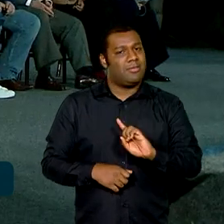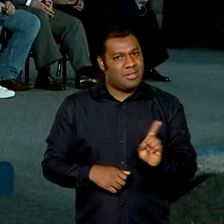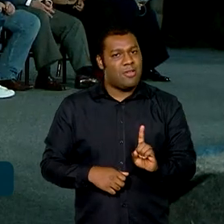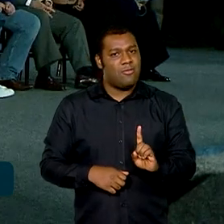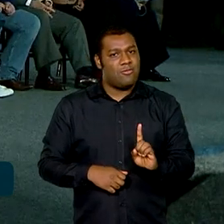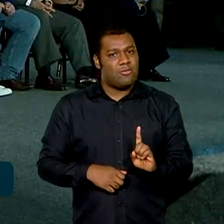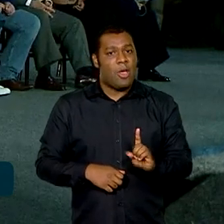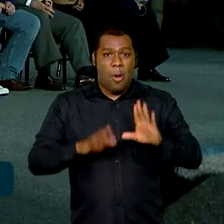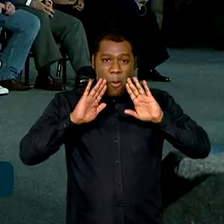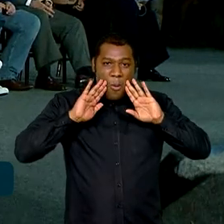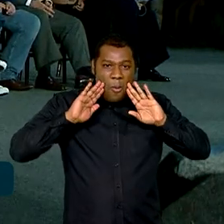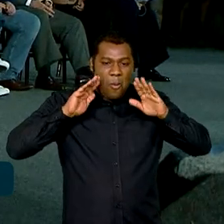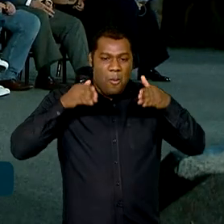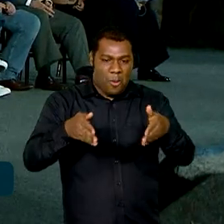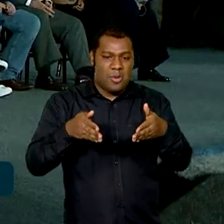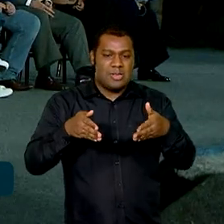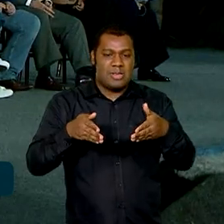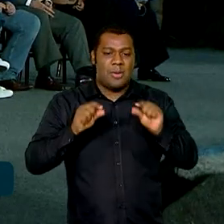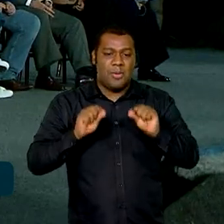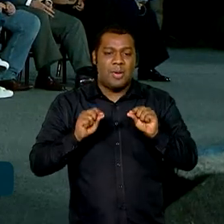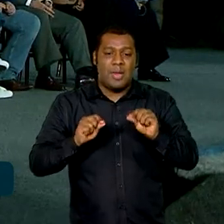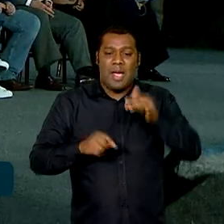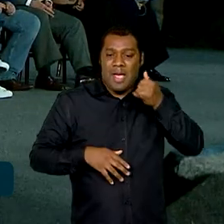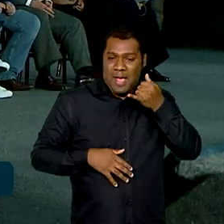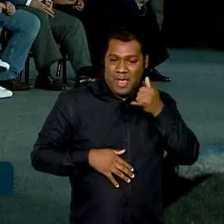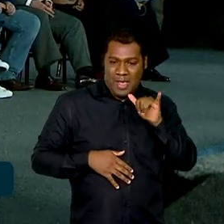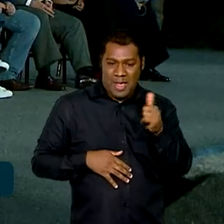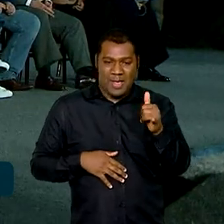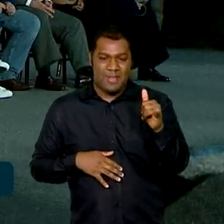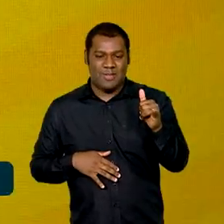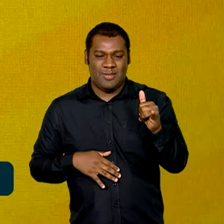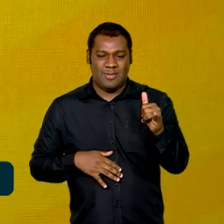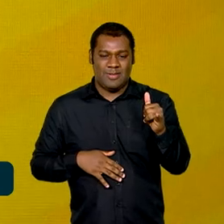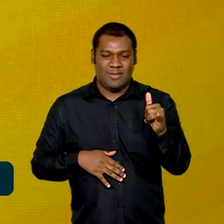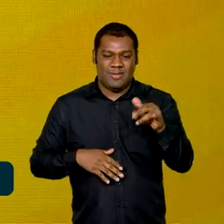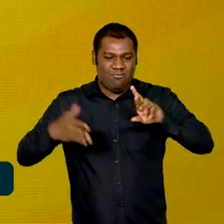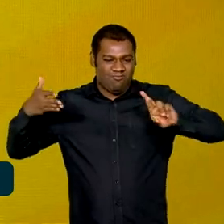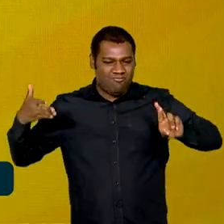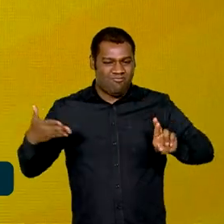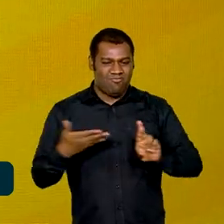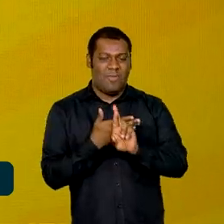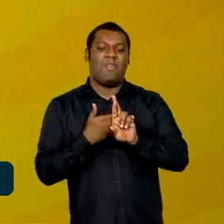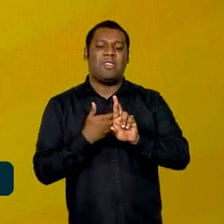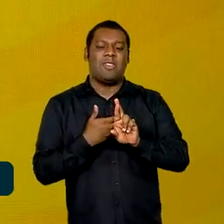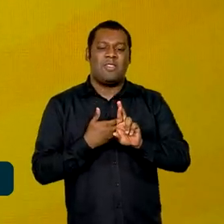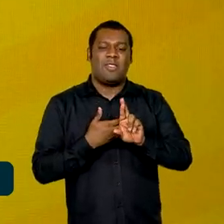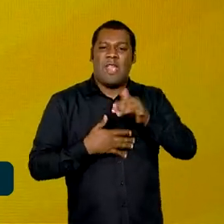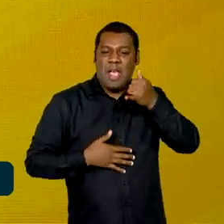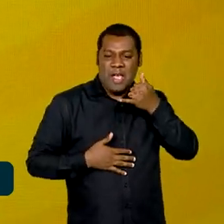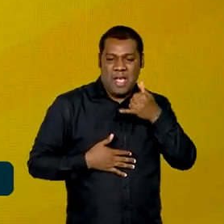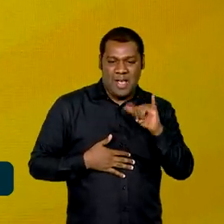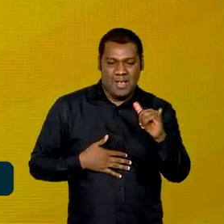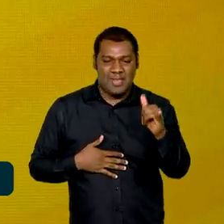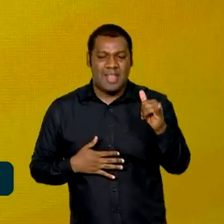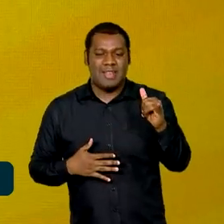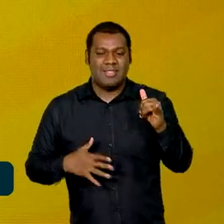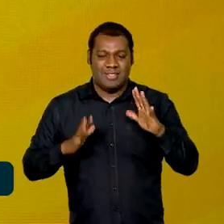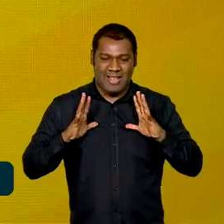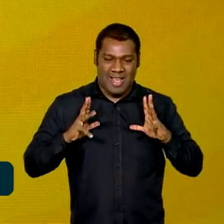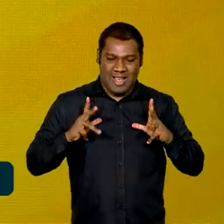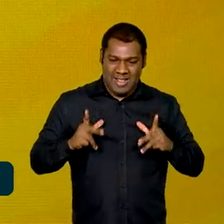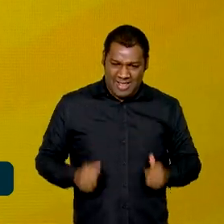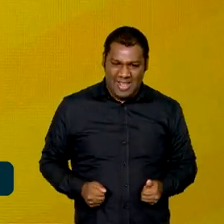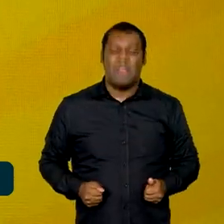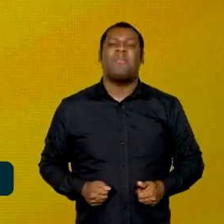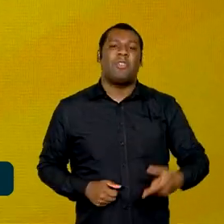que é possivelmente uma energia revolucionária, que é uma energia formadora de consciência